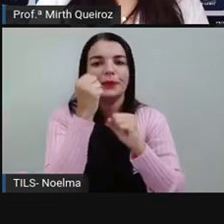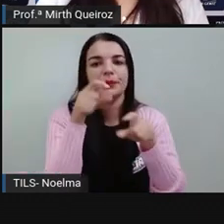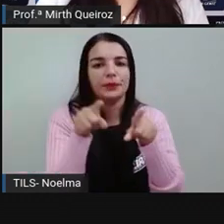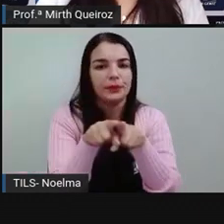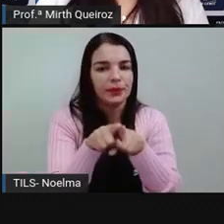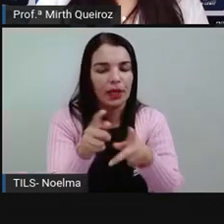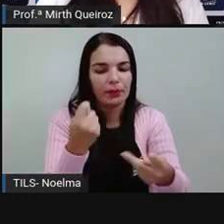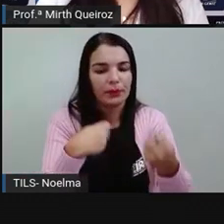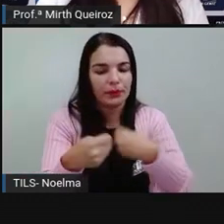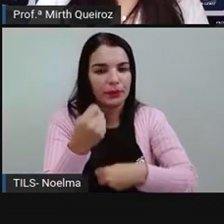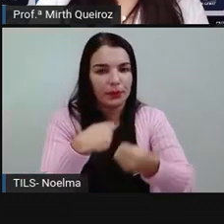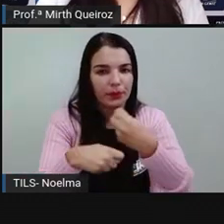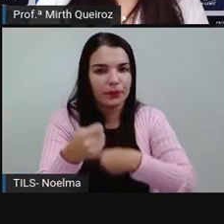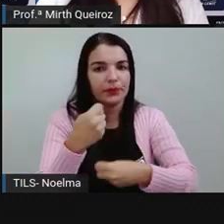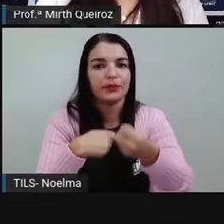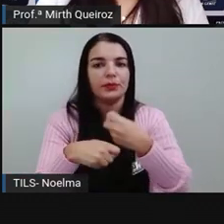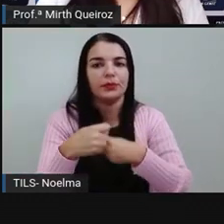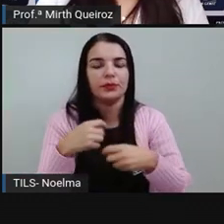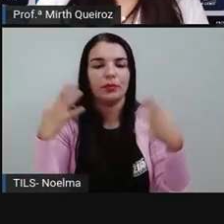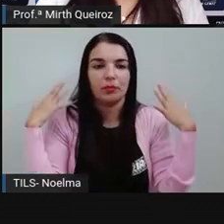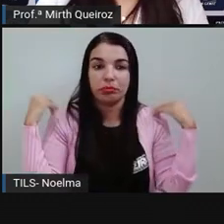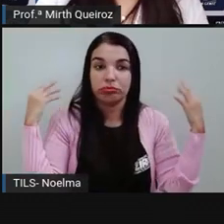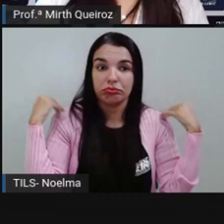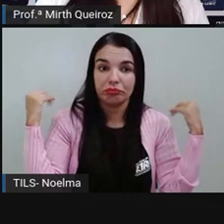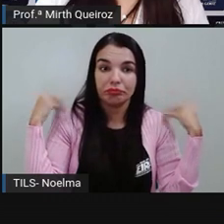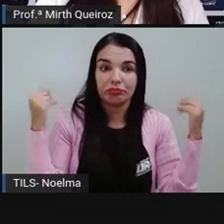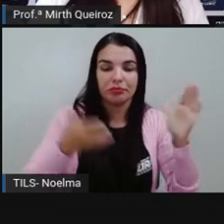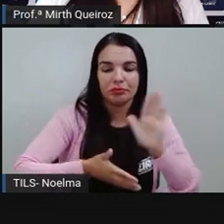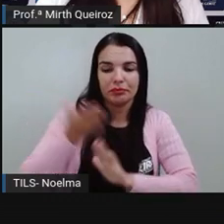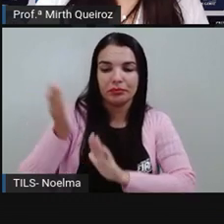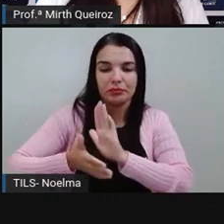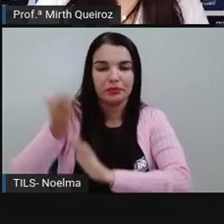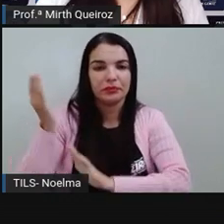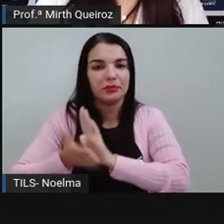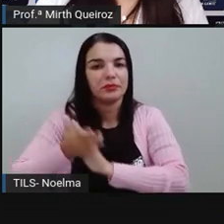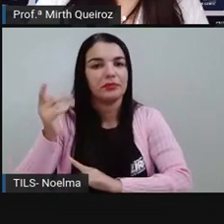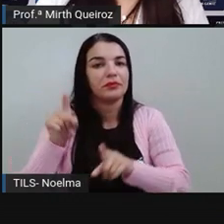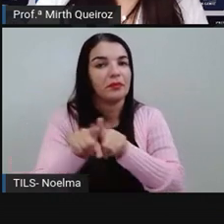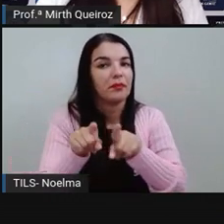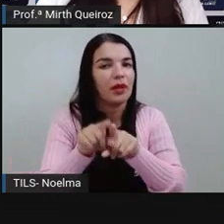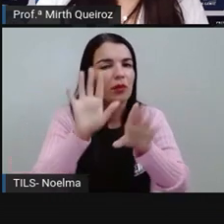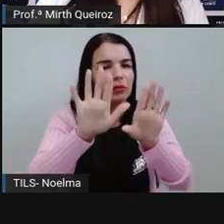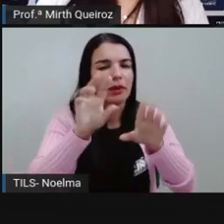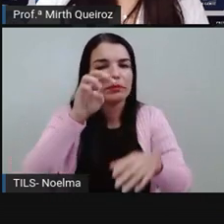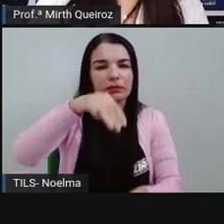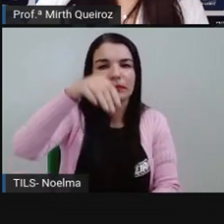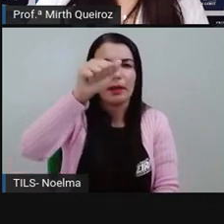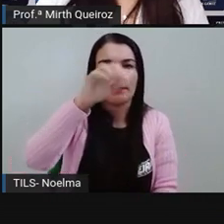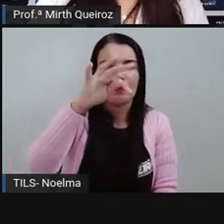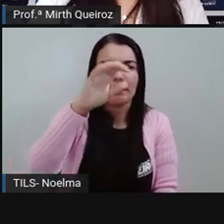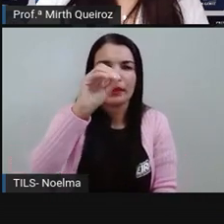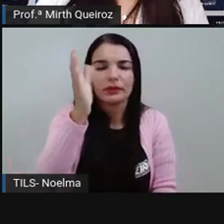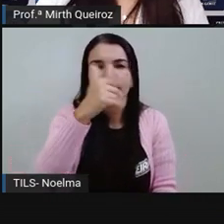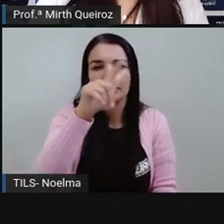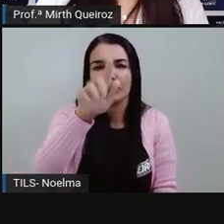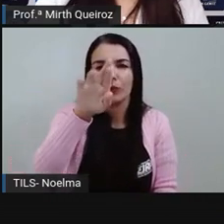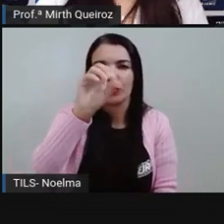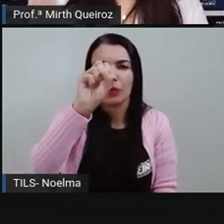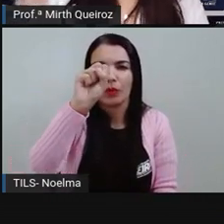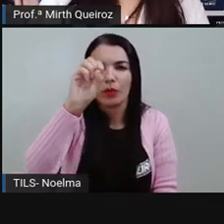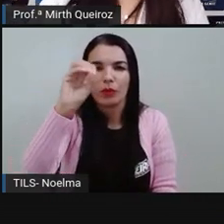indústria, comércio e serviços de turismo. Mato Grosso aí, antigamente, Mato Grosso,